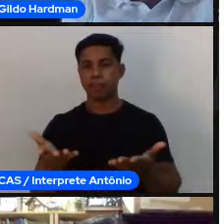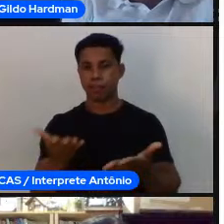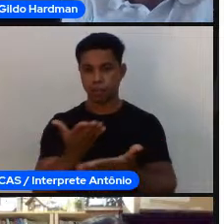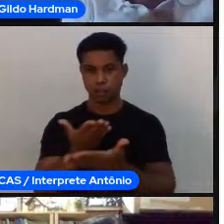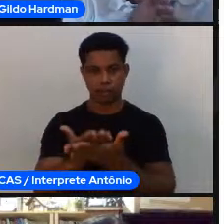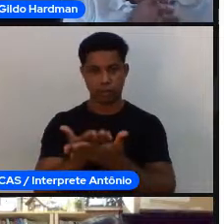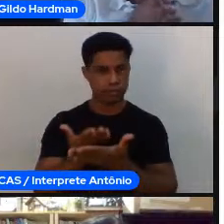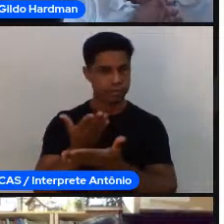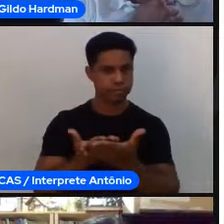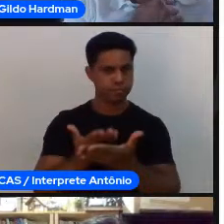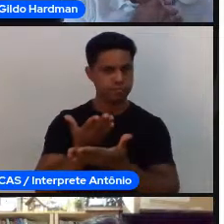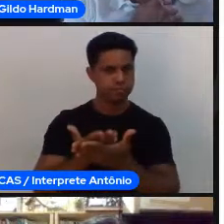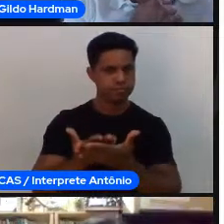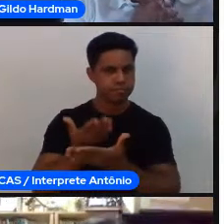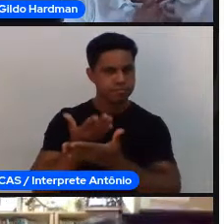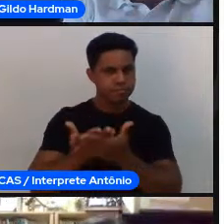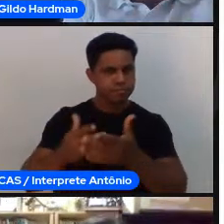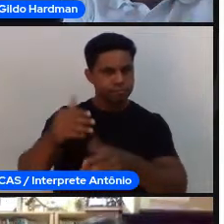Avalia.